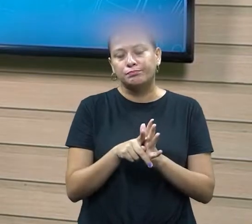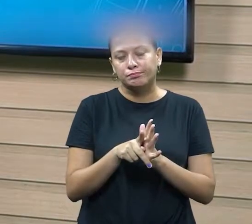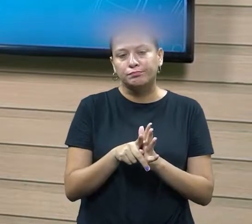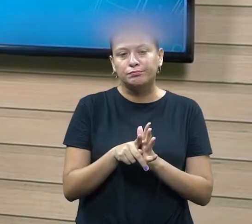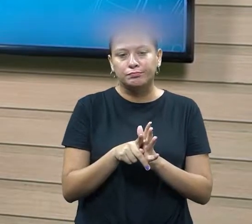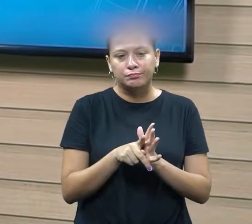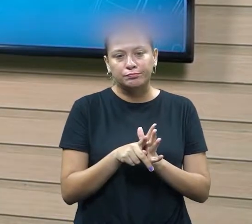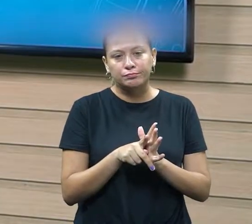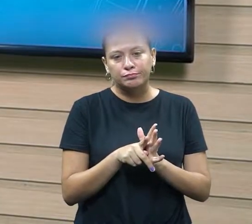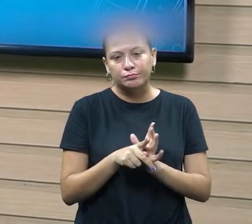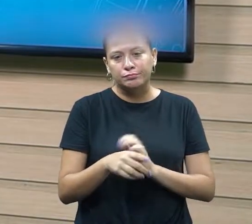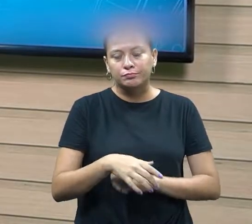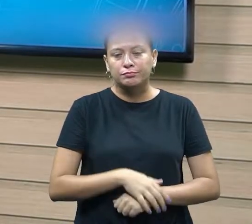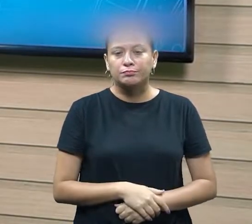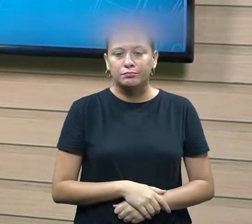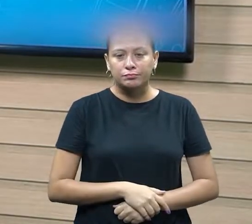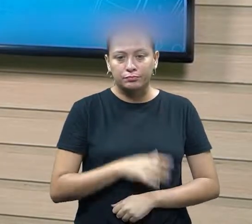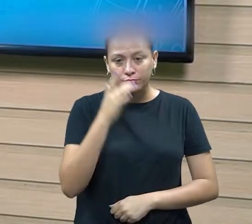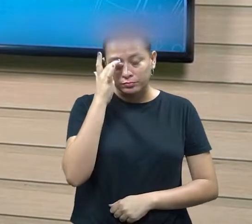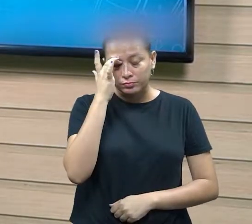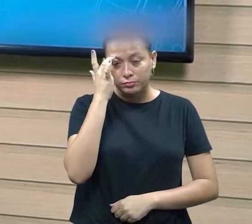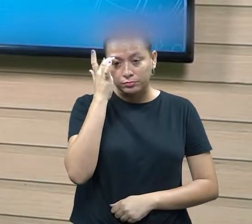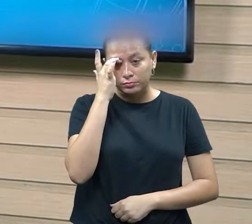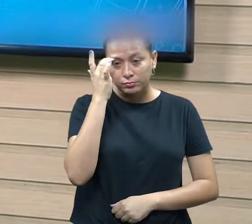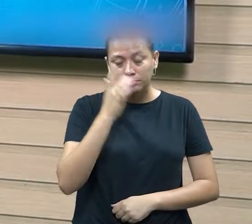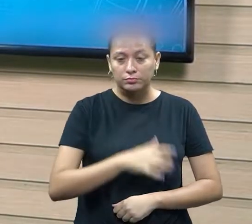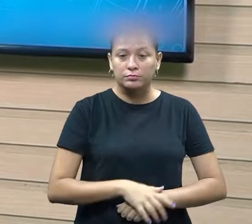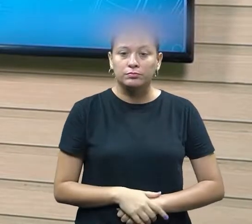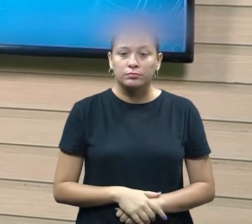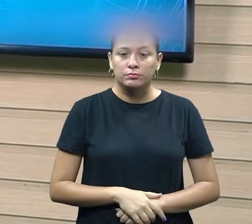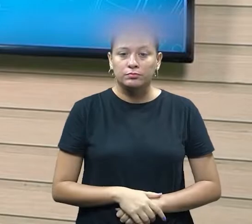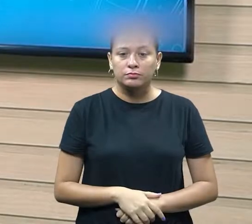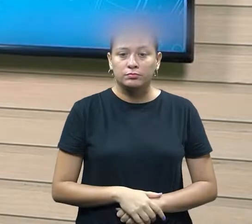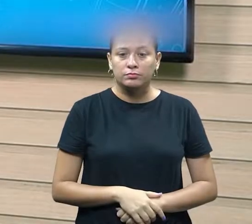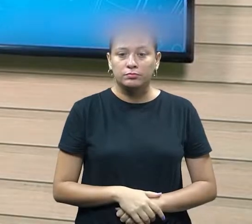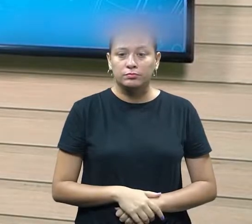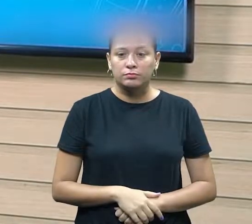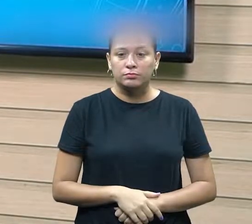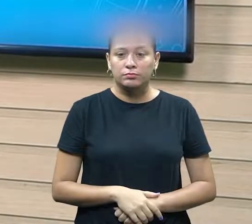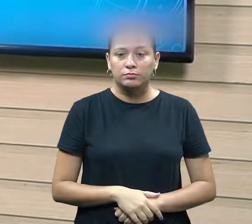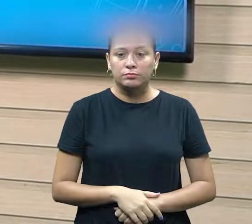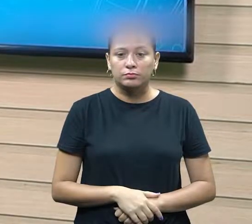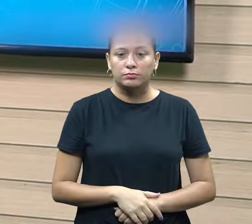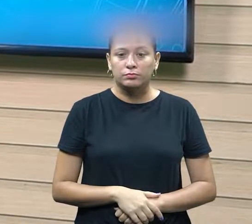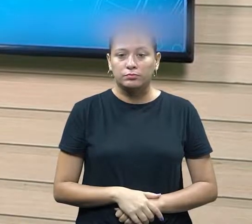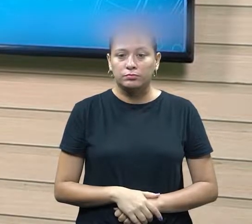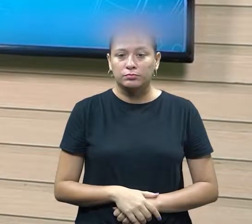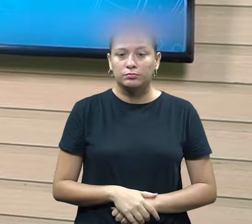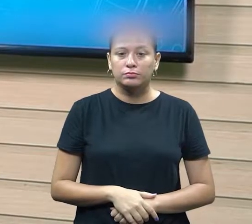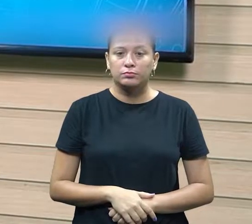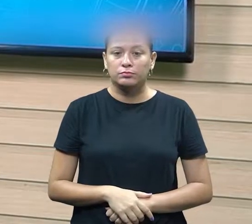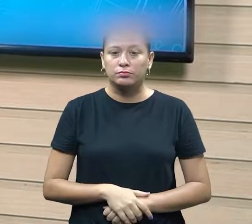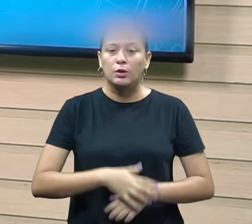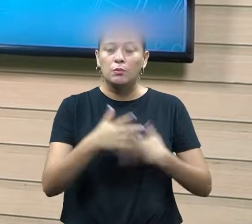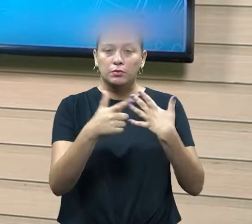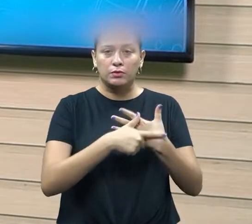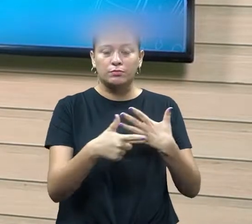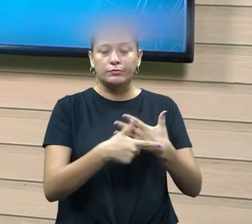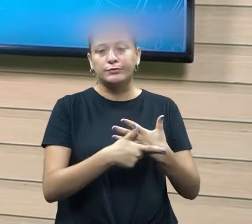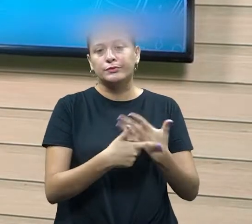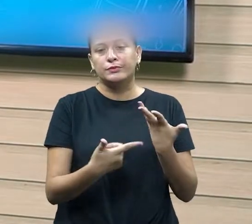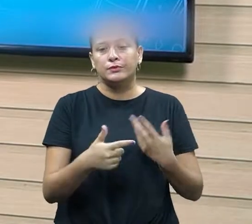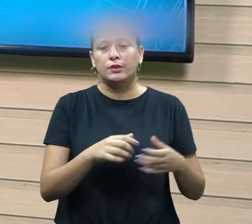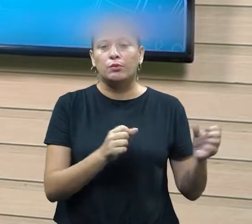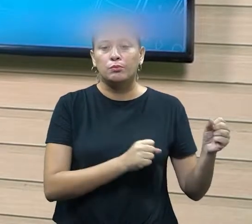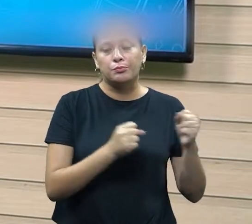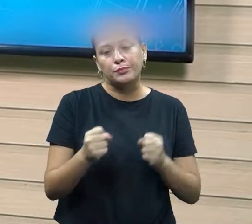político aí nós temos o presidente os membros temos o senador então esse também está aí em volta sobre ele a questão